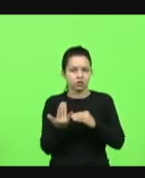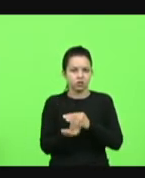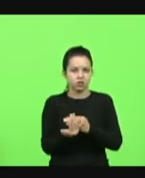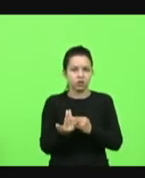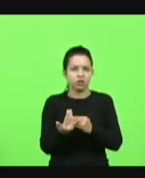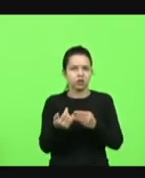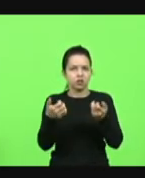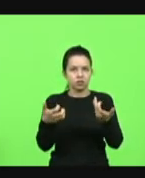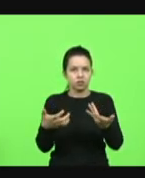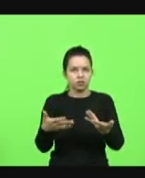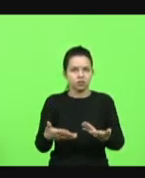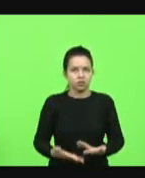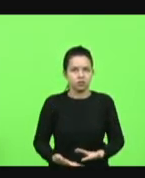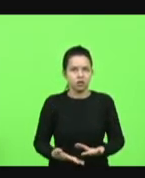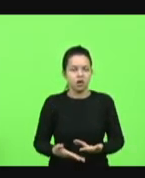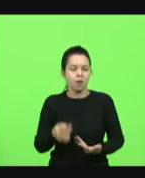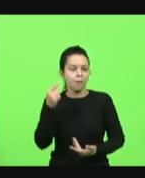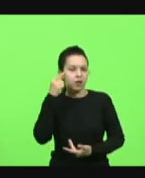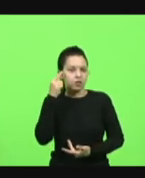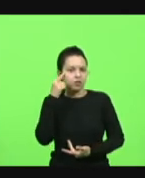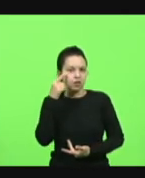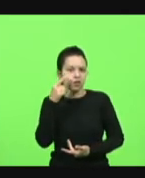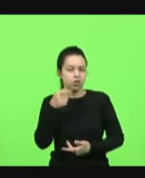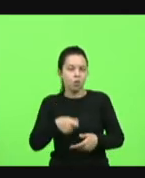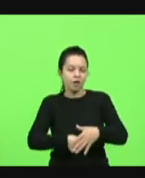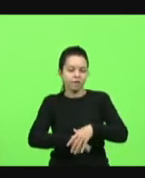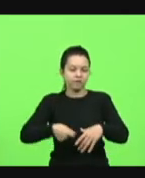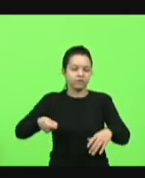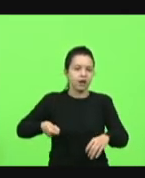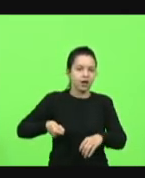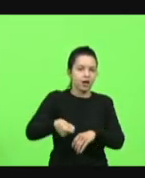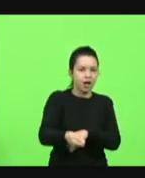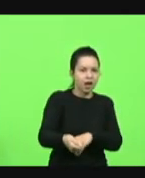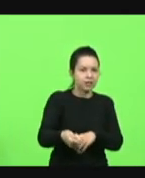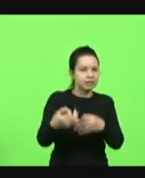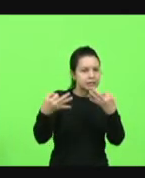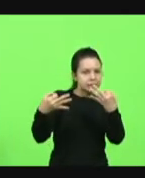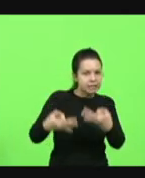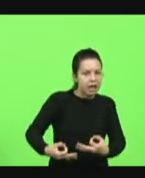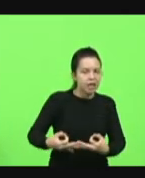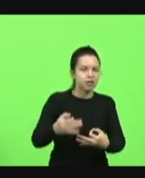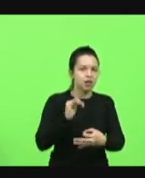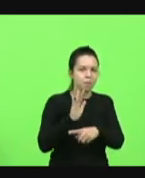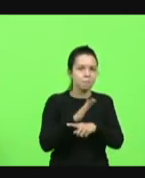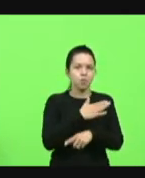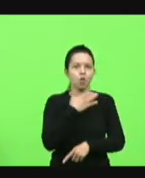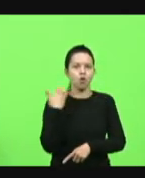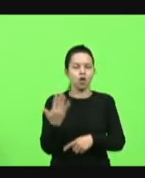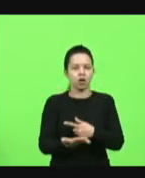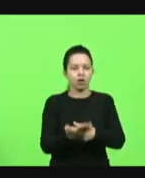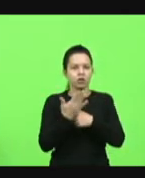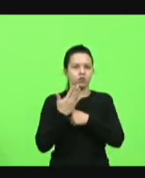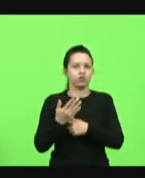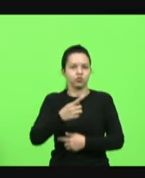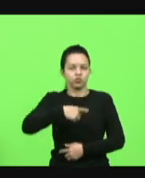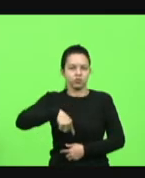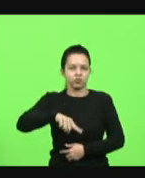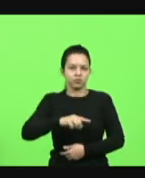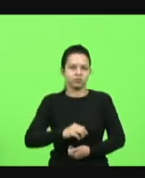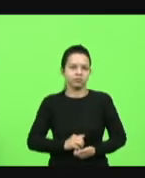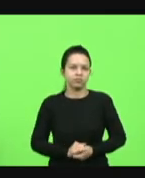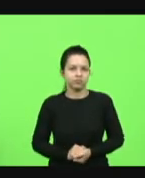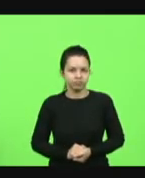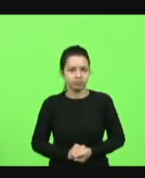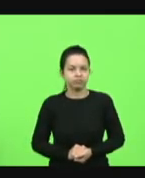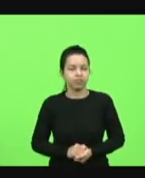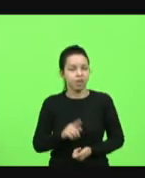que uma facada bem dada poderia ter nos poupado esse aí é o perfil do travesti